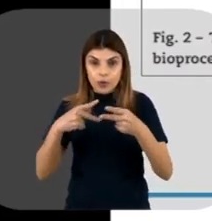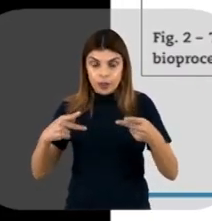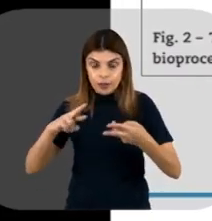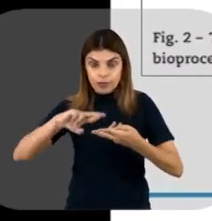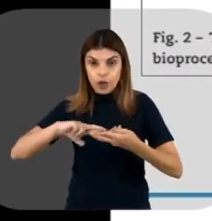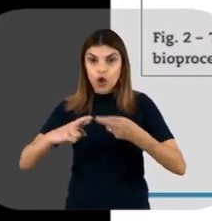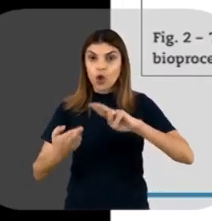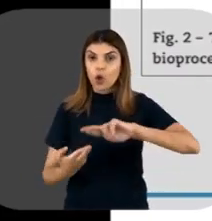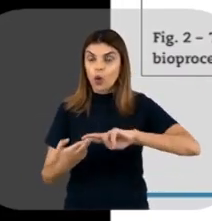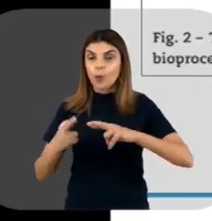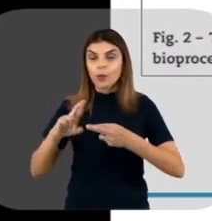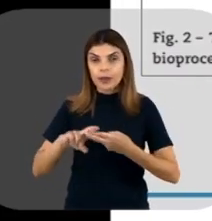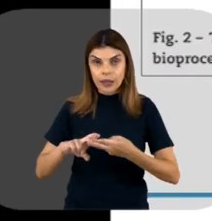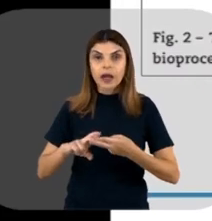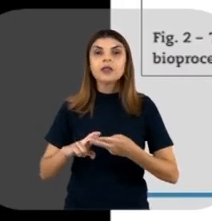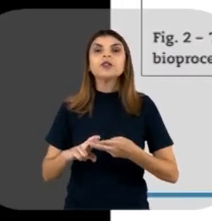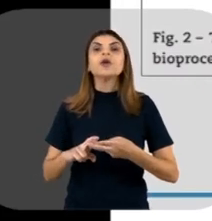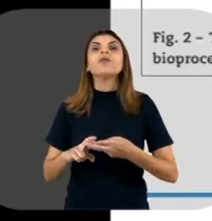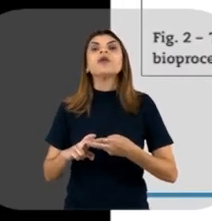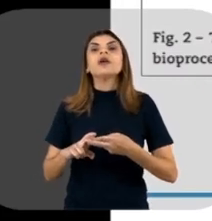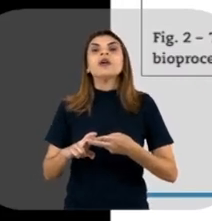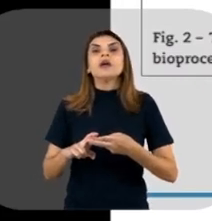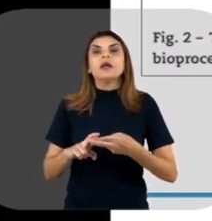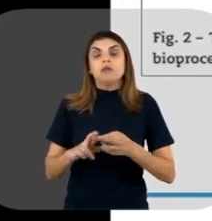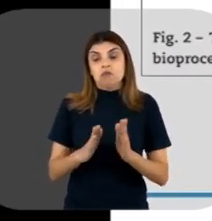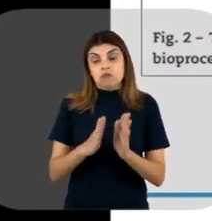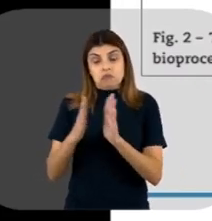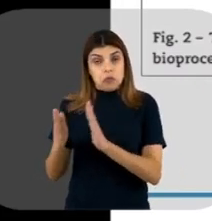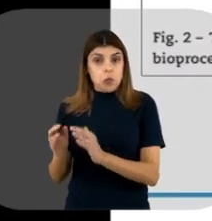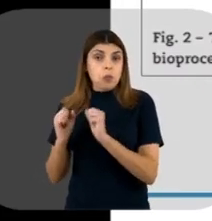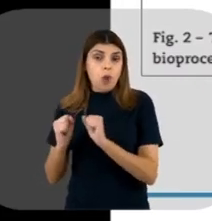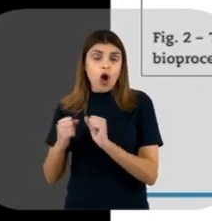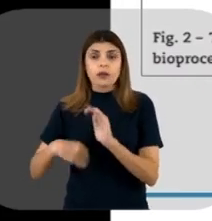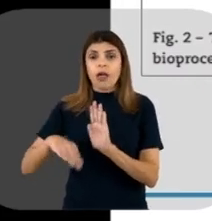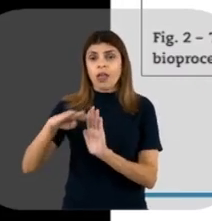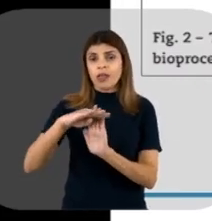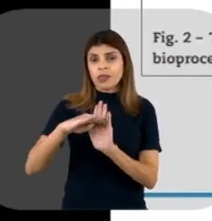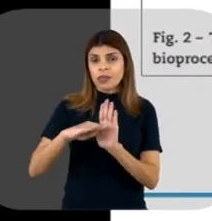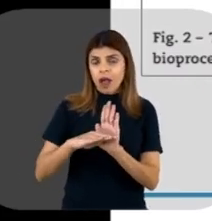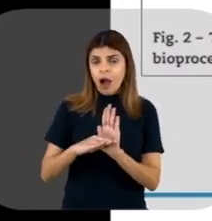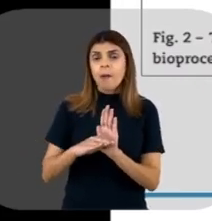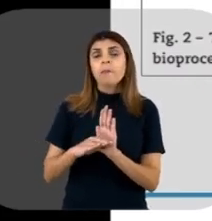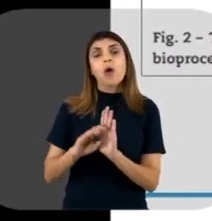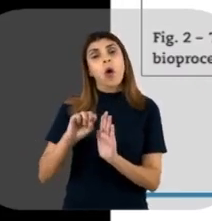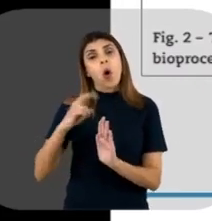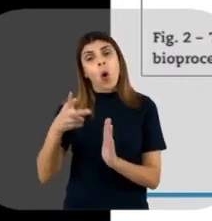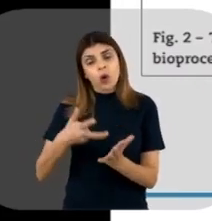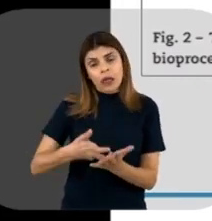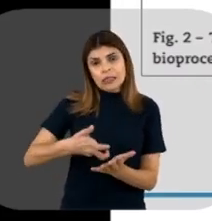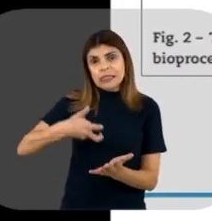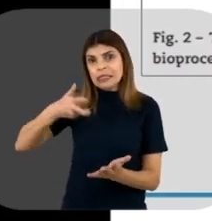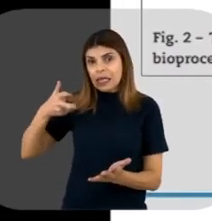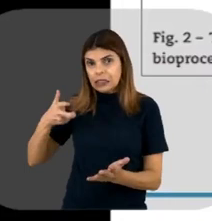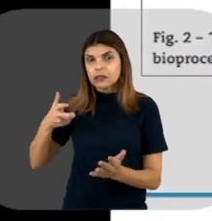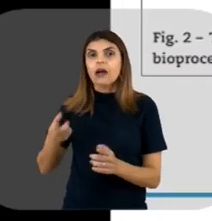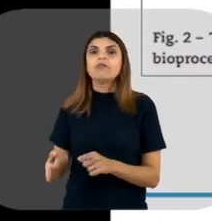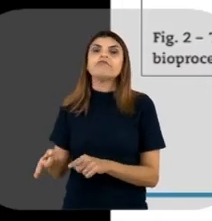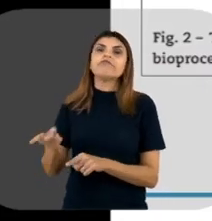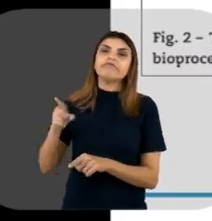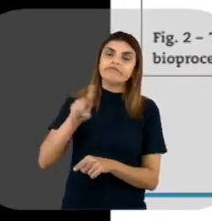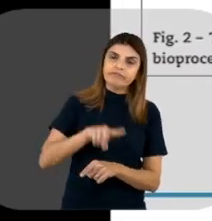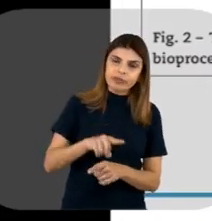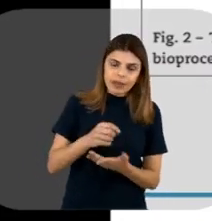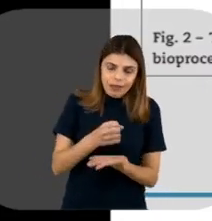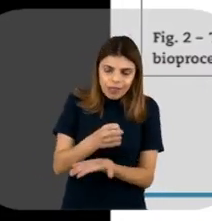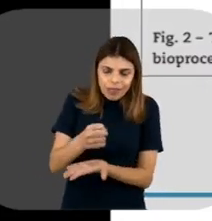recombinante de interesse. Isso pode passar por uma etapa de precipitação ou extração. E aí, no